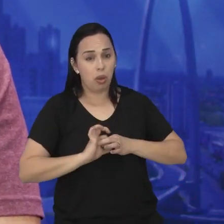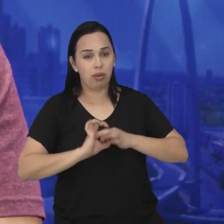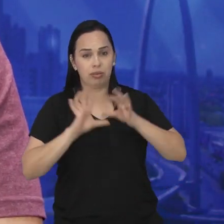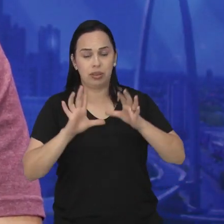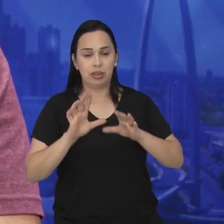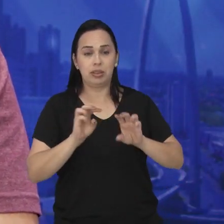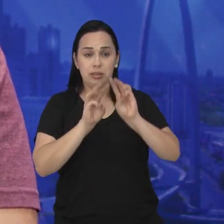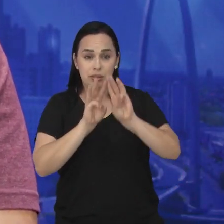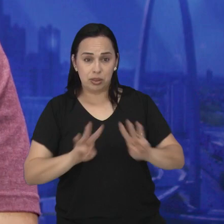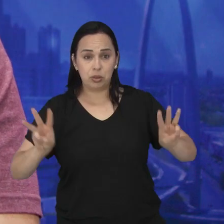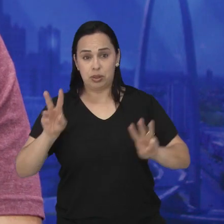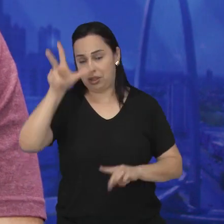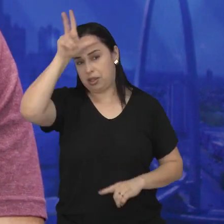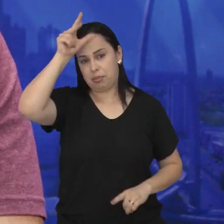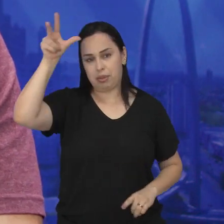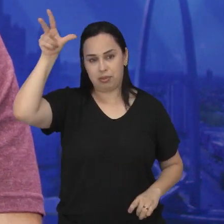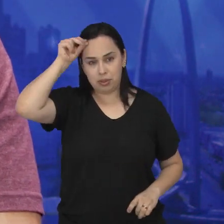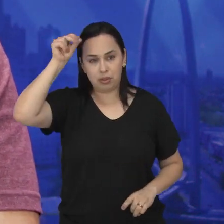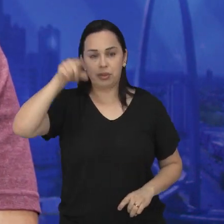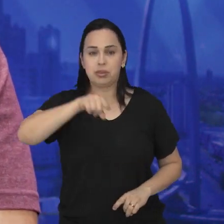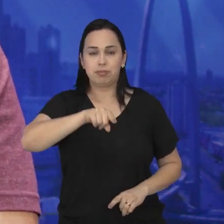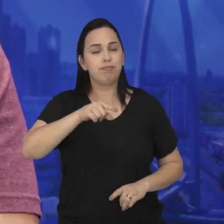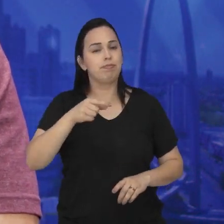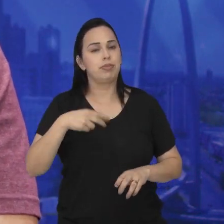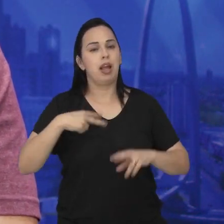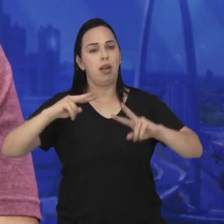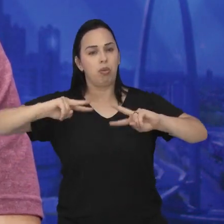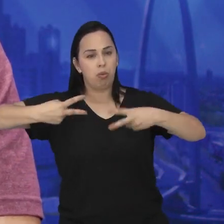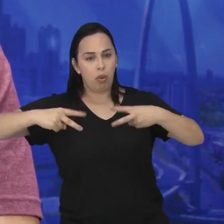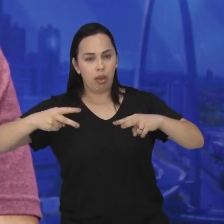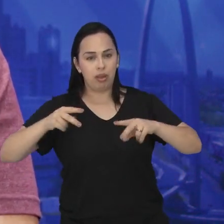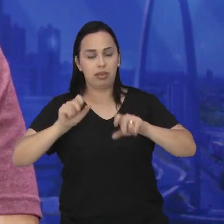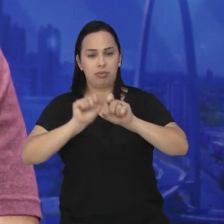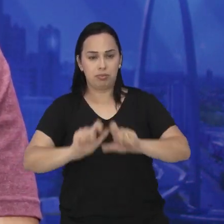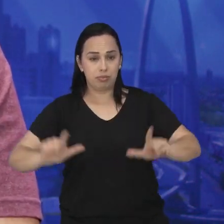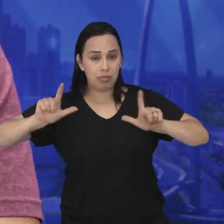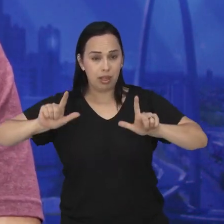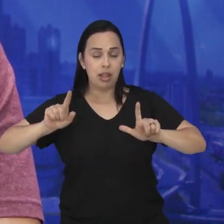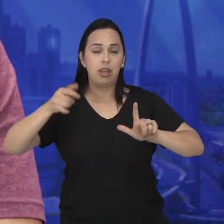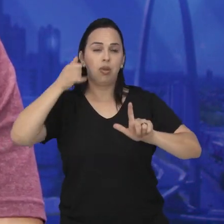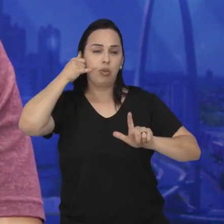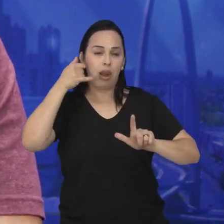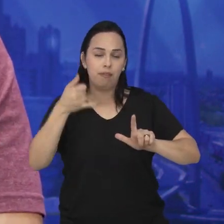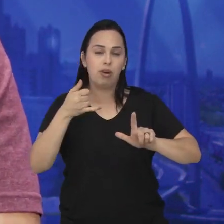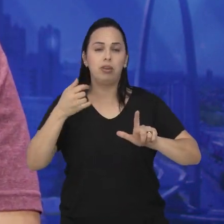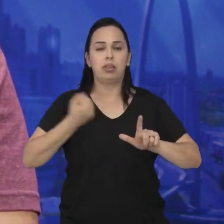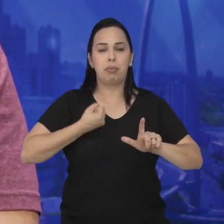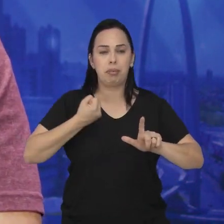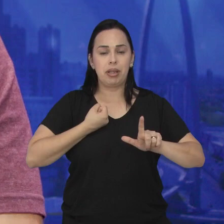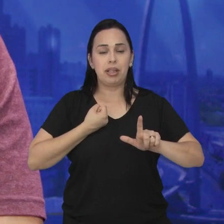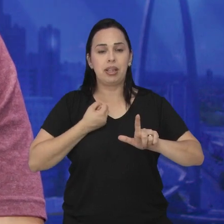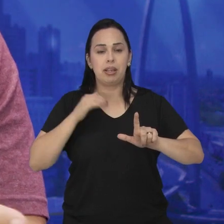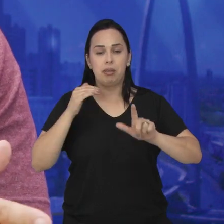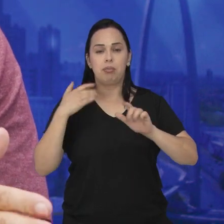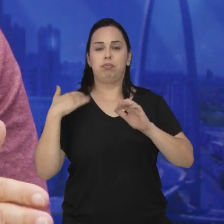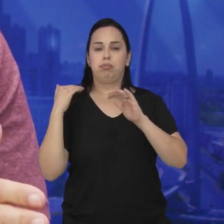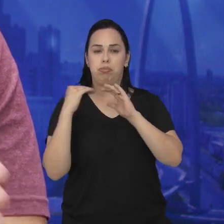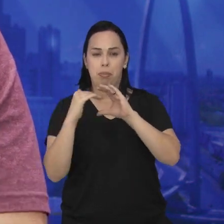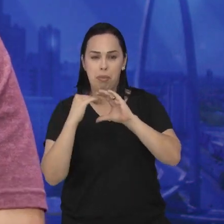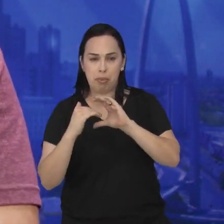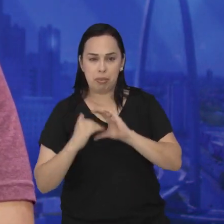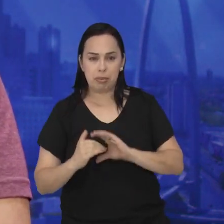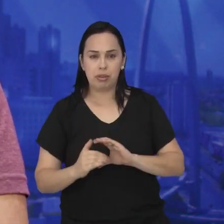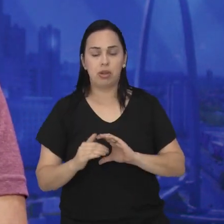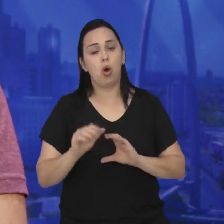população COMAD, entre no site da Prefeitura, você vai ter lá o link do COMAD, o telefone, todas as demandas que chegam para